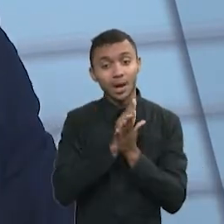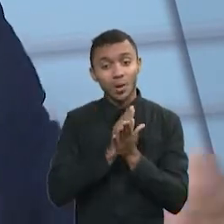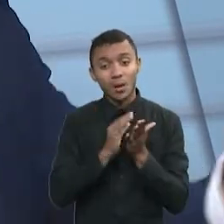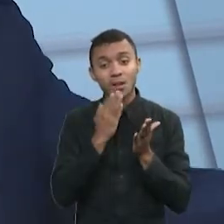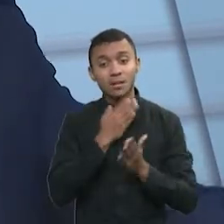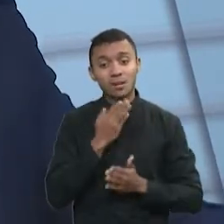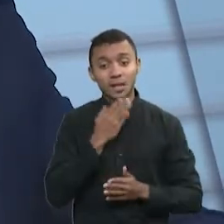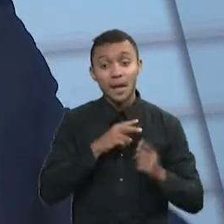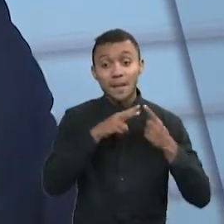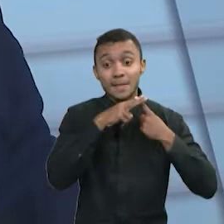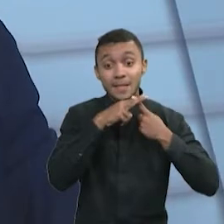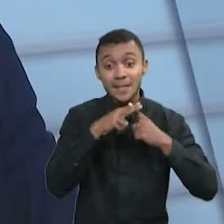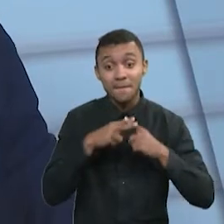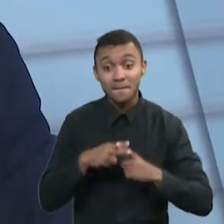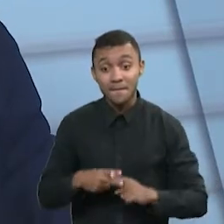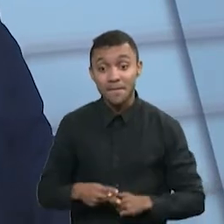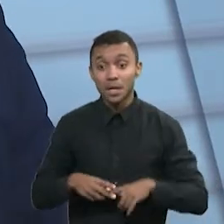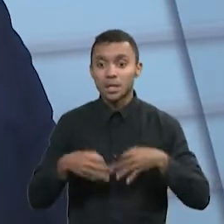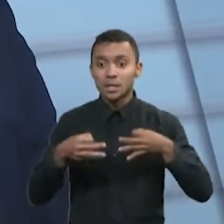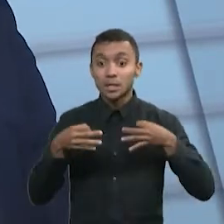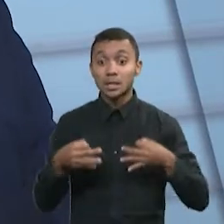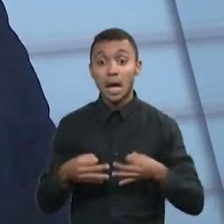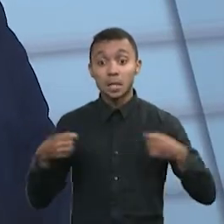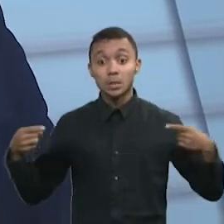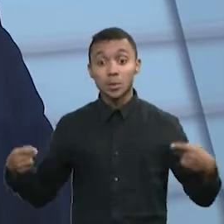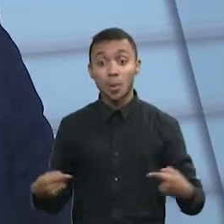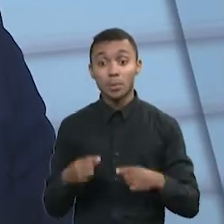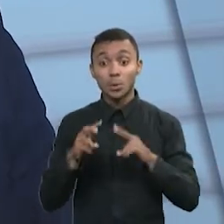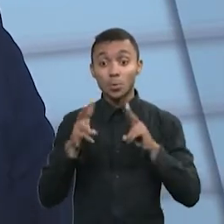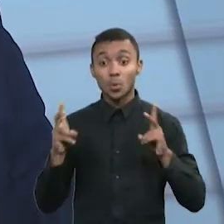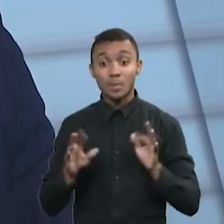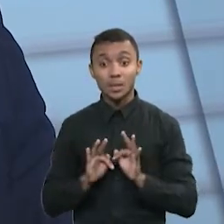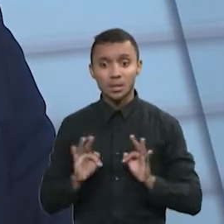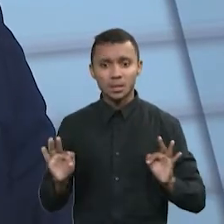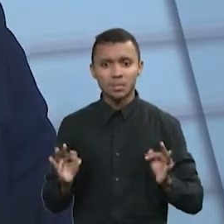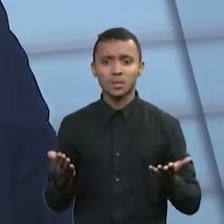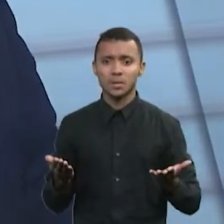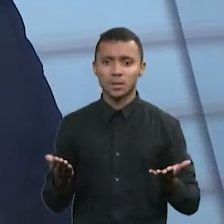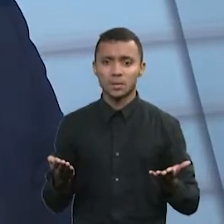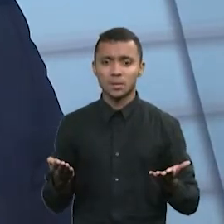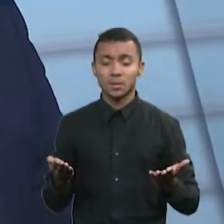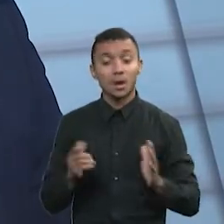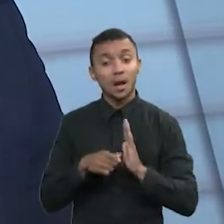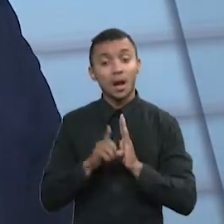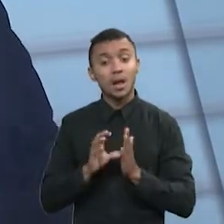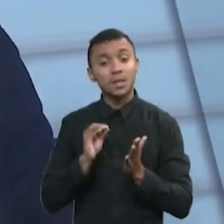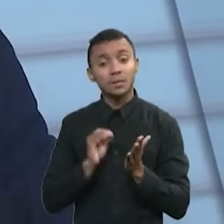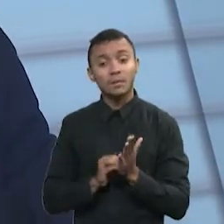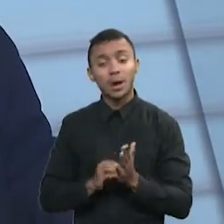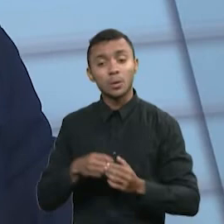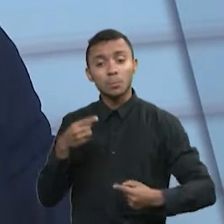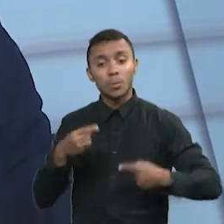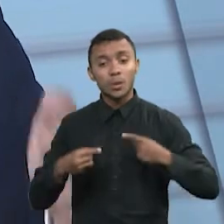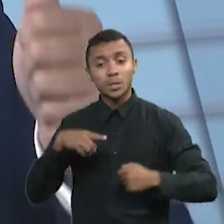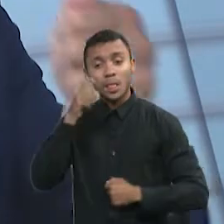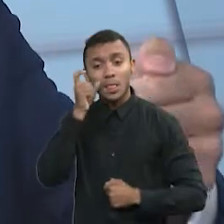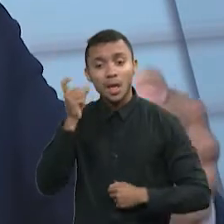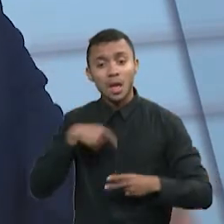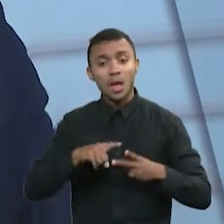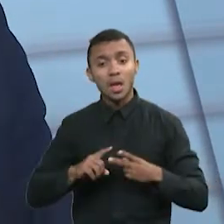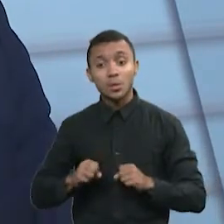morais dentro dessa linha do Simples Nacional? Mas falta vontade política, falta